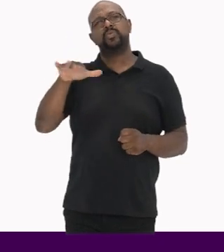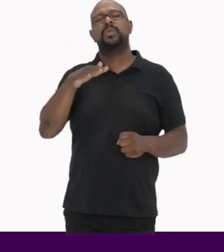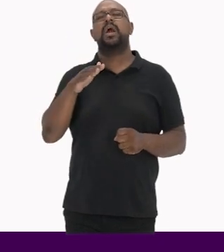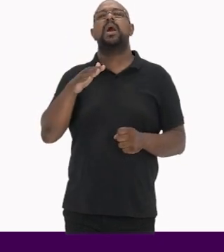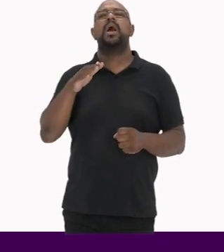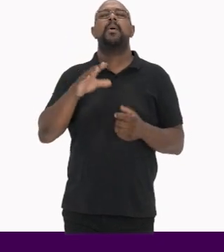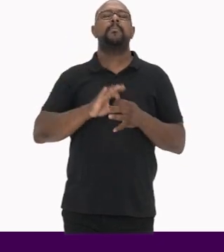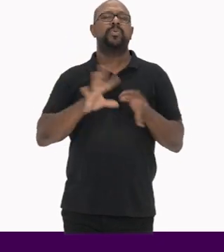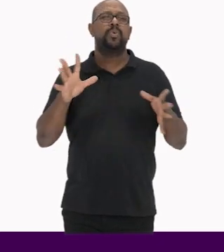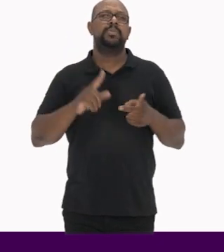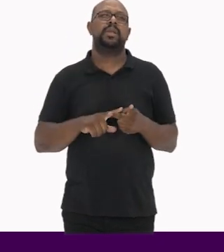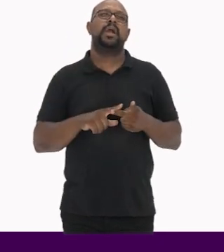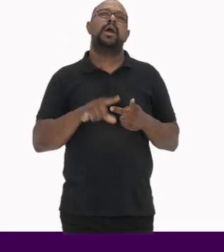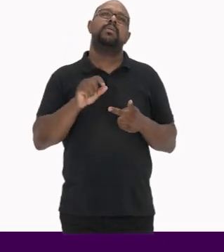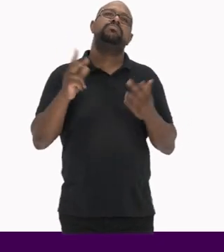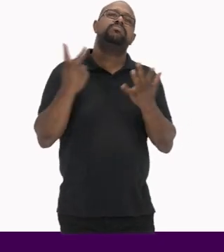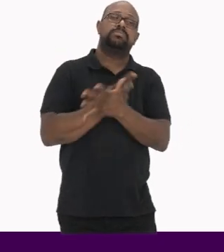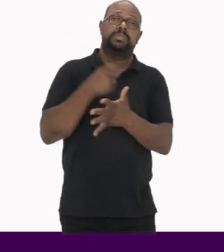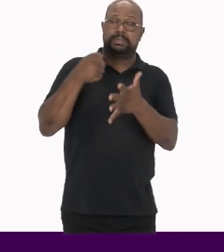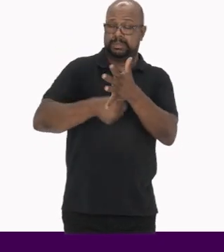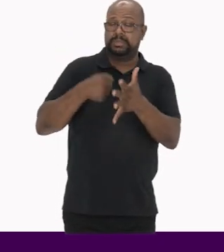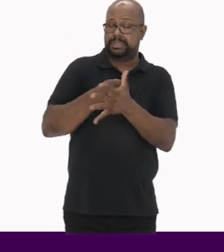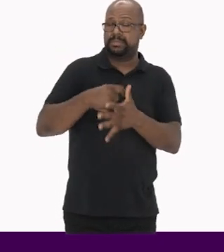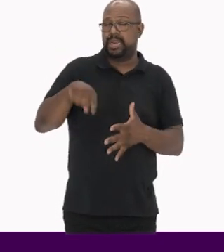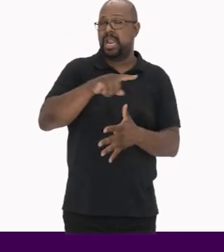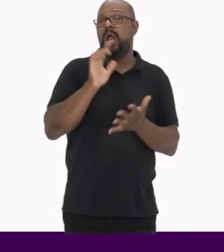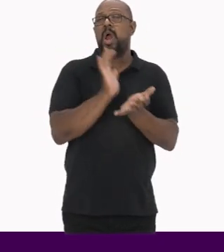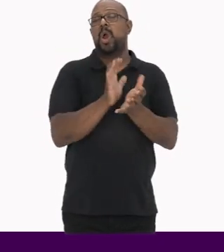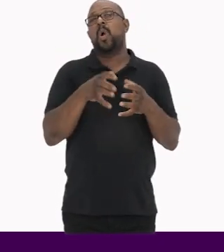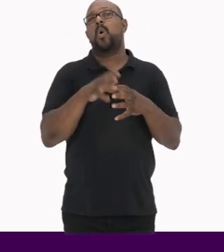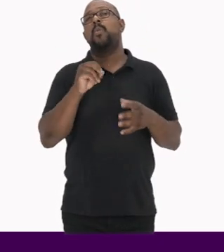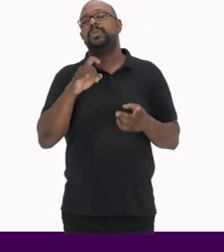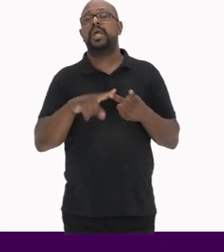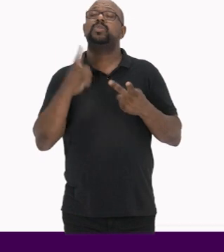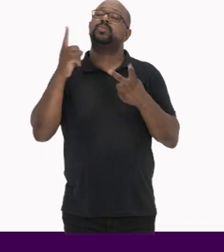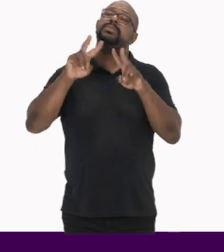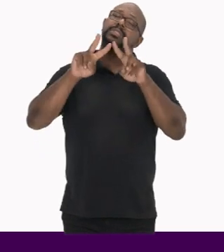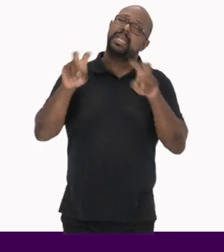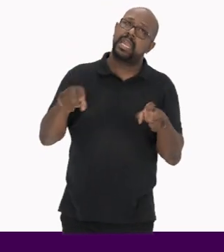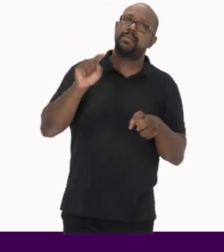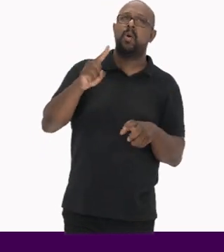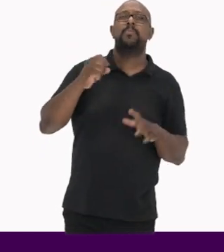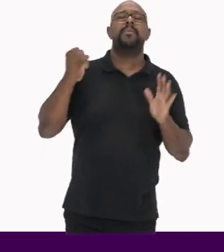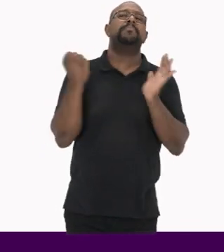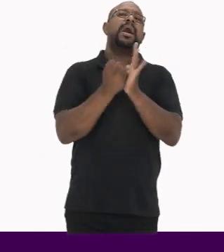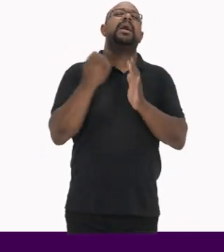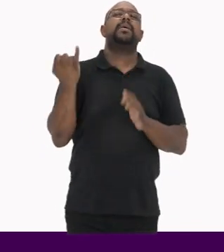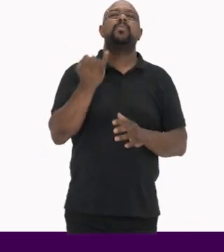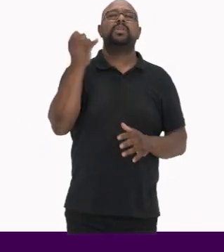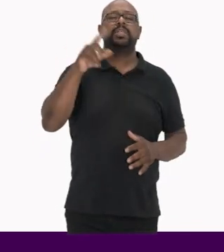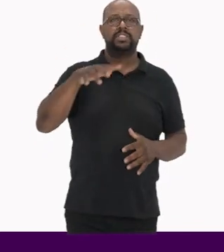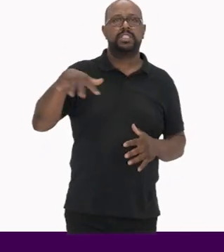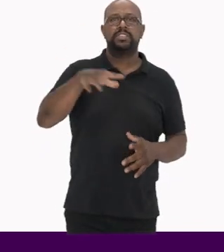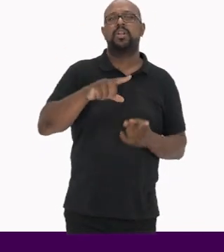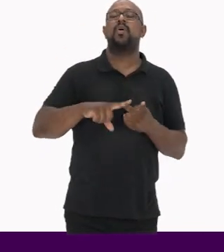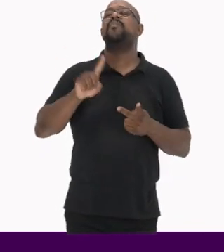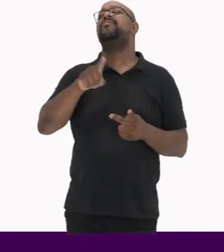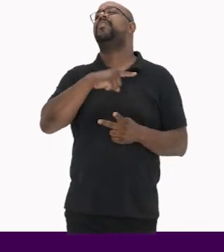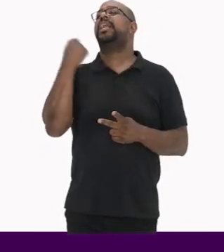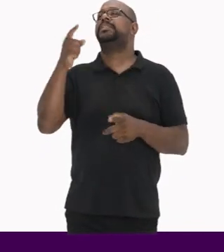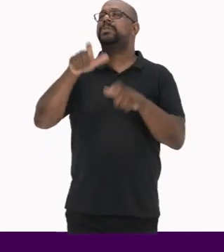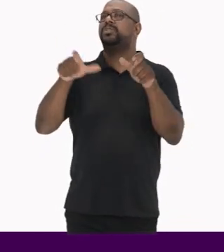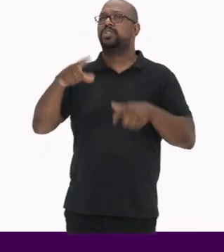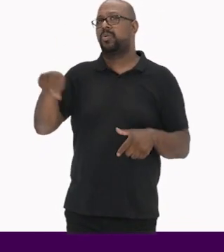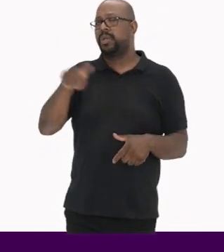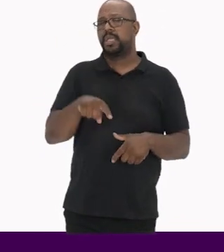consulta pública Uma situação enfrentada pela comunidade Um tema ou uma marca importante da região O falecimento